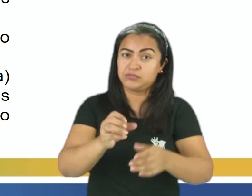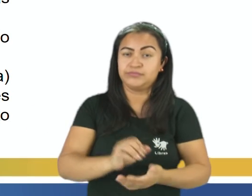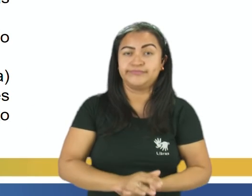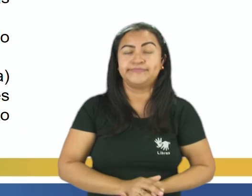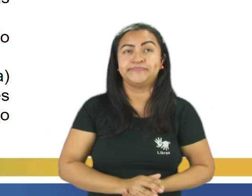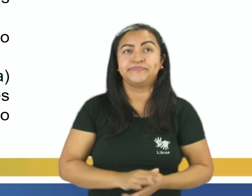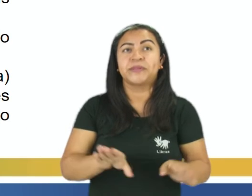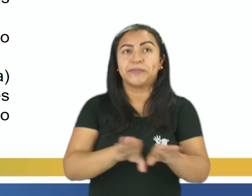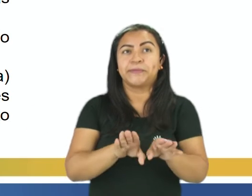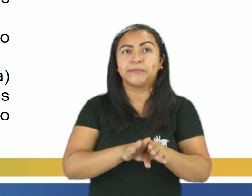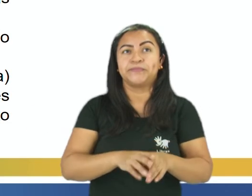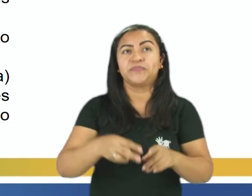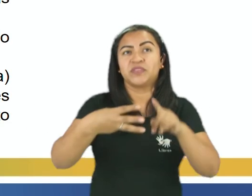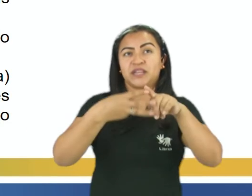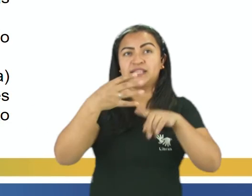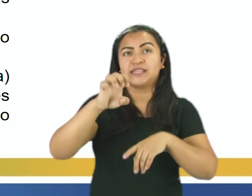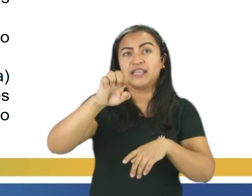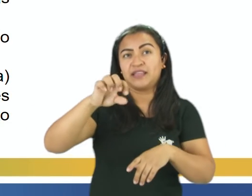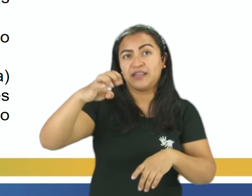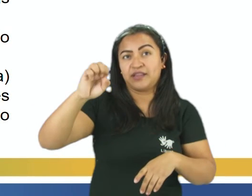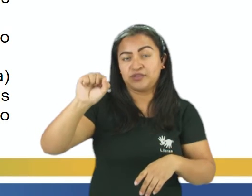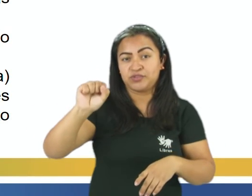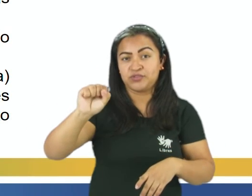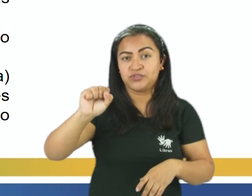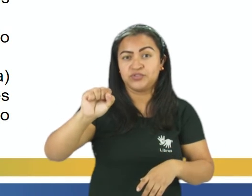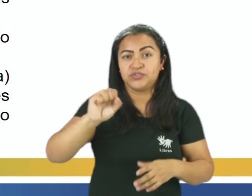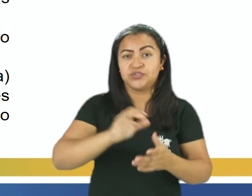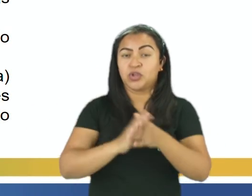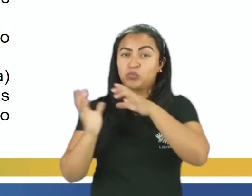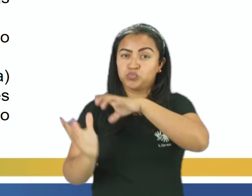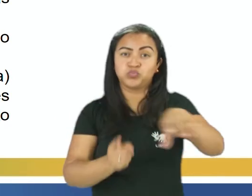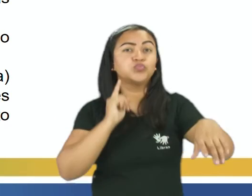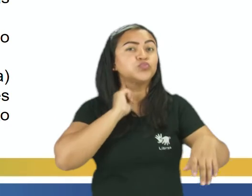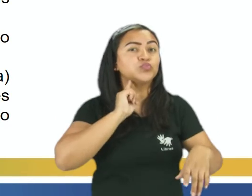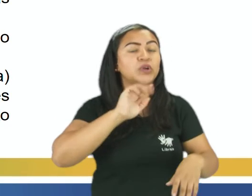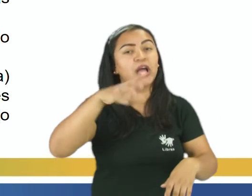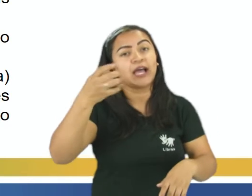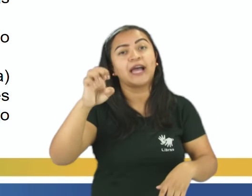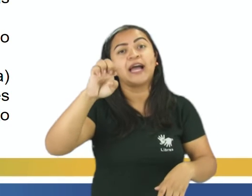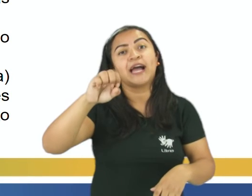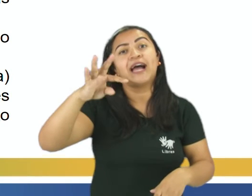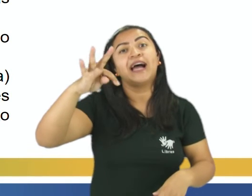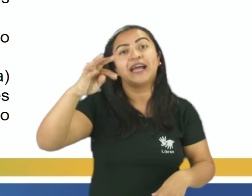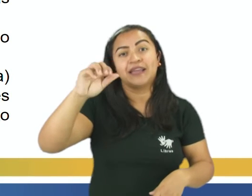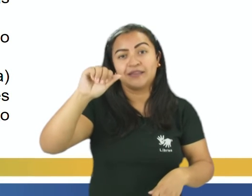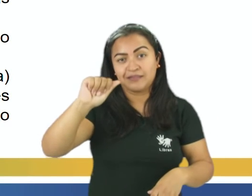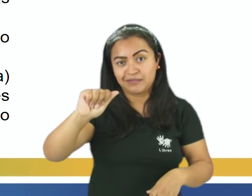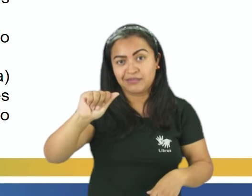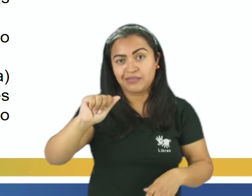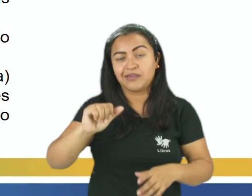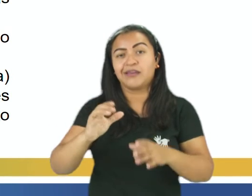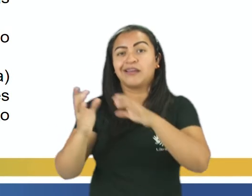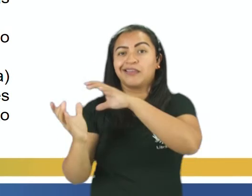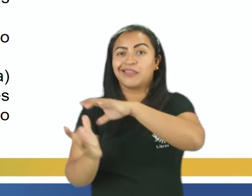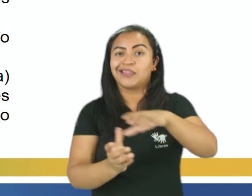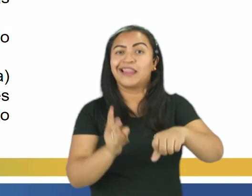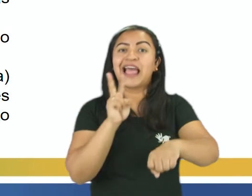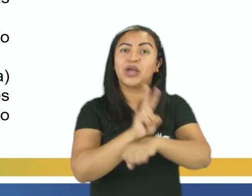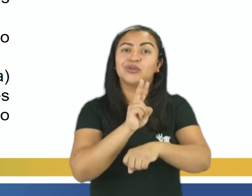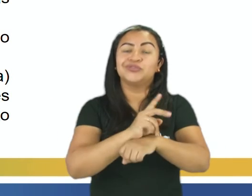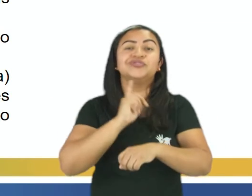Enquanto a HET trata o esgoto, a ETA, Estação de Tratamento de Água, trata a água, advinda dos poços